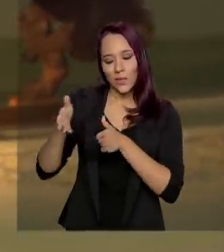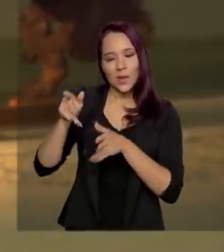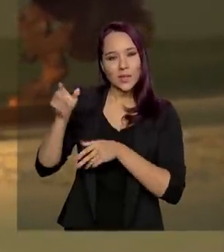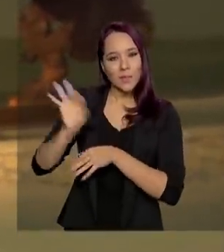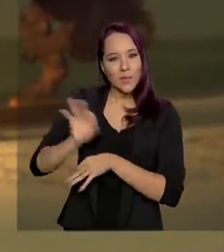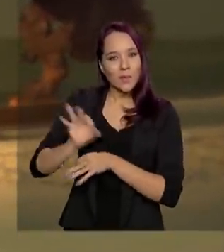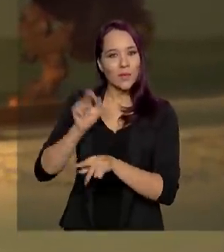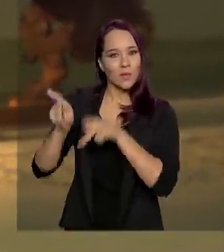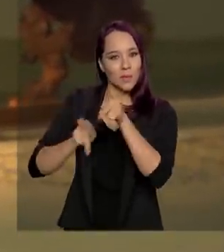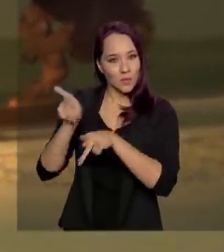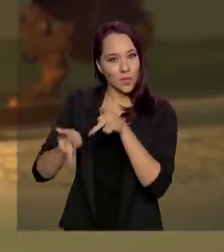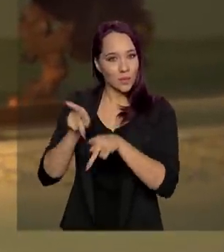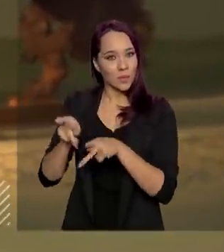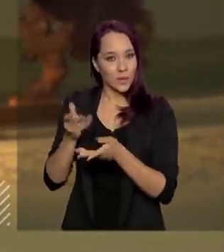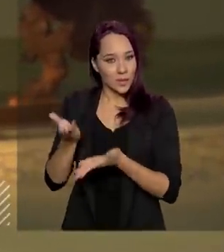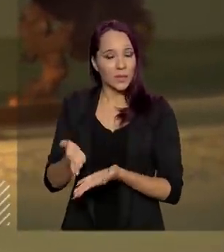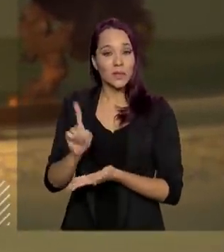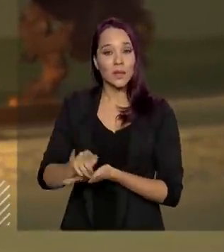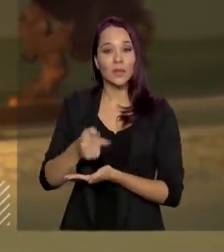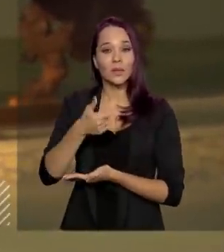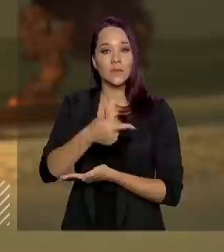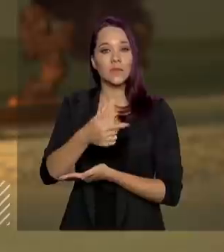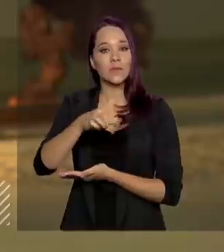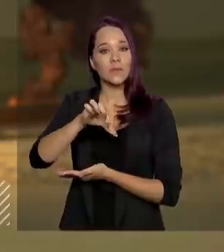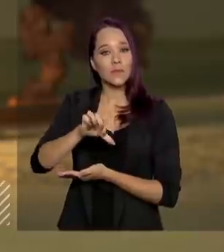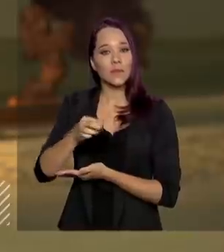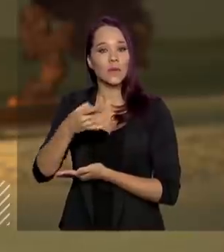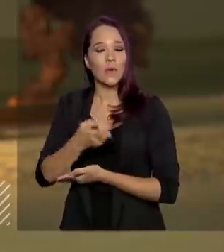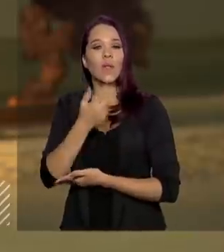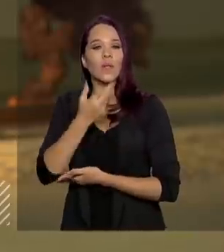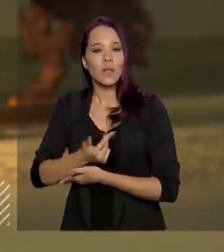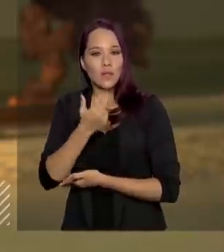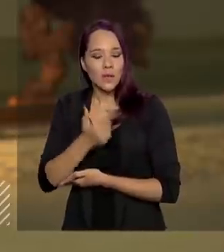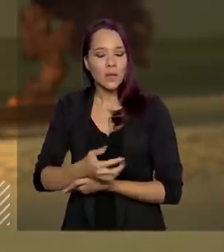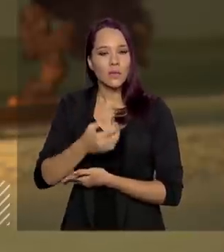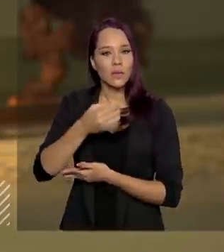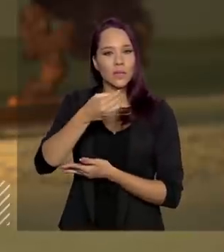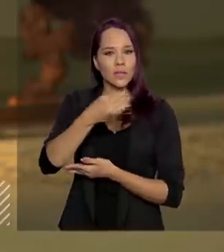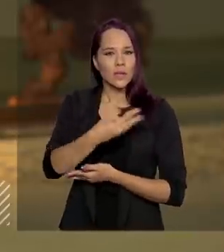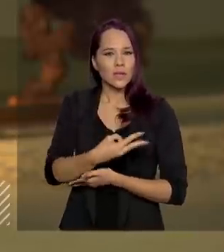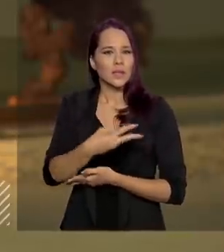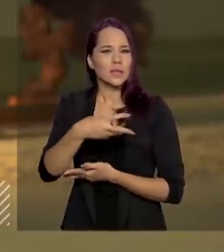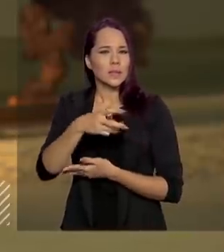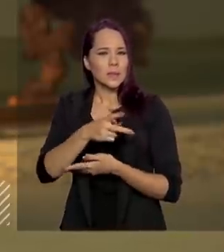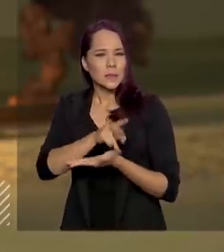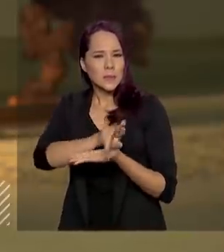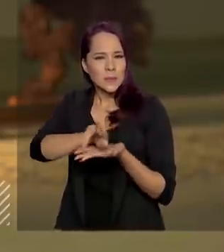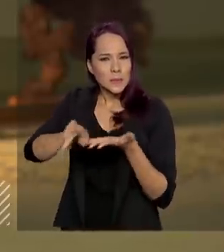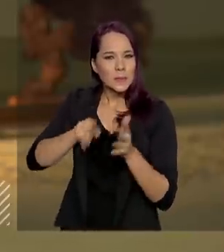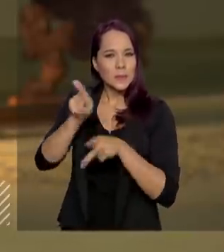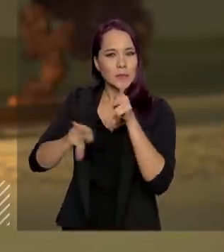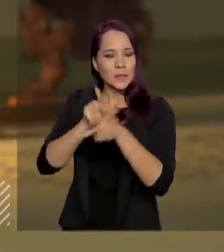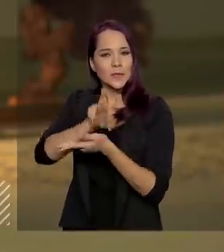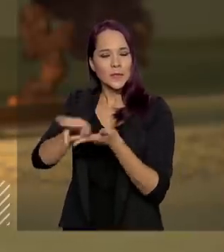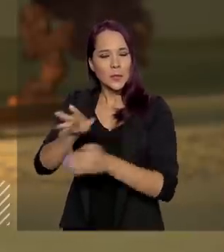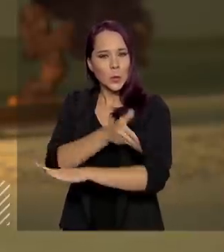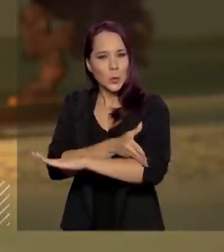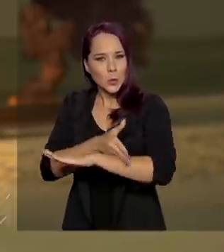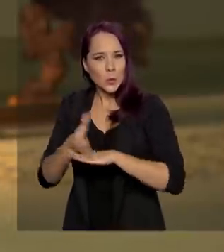população. São 294 línguas, 305 povos diferentes, com hábitos, costumes,